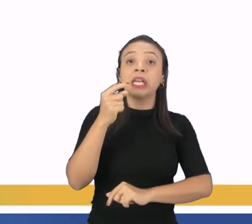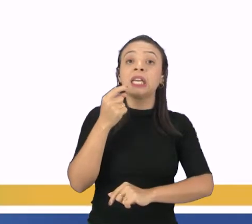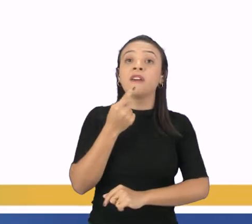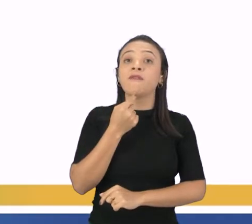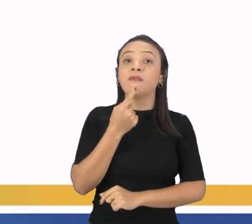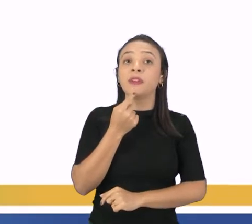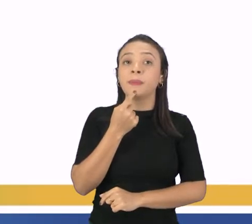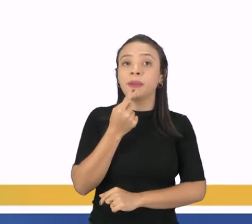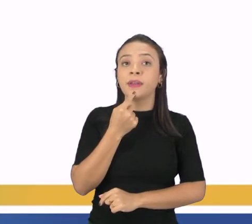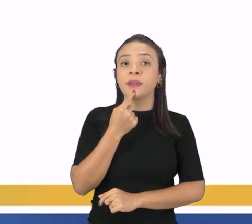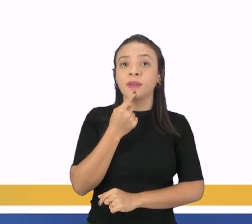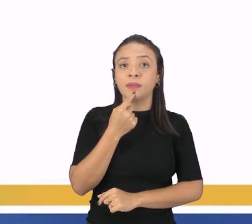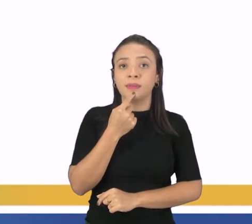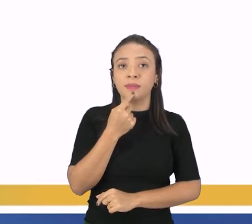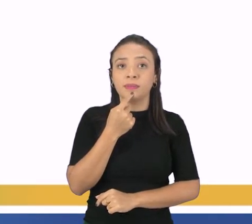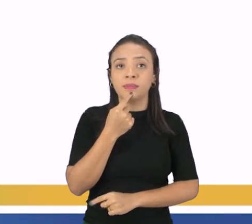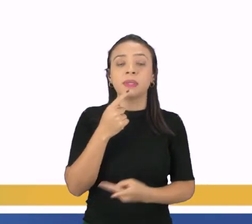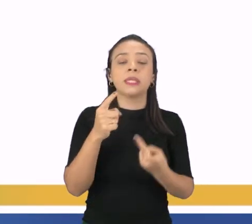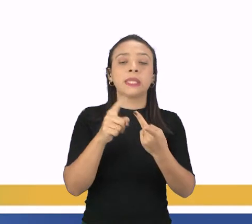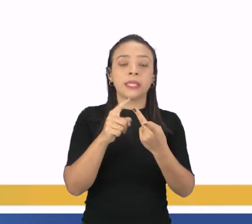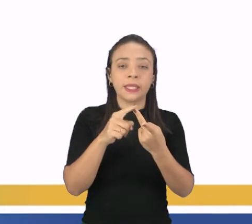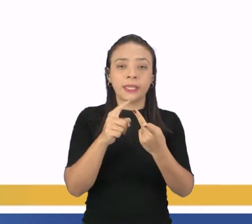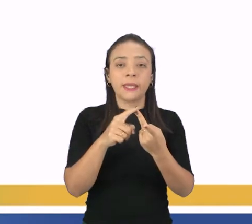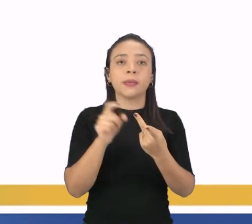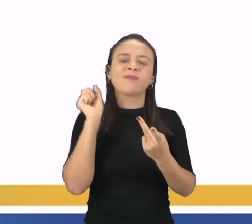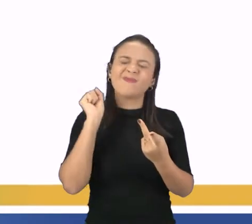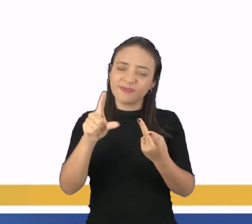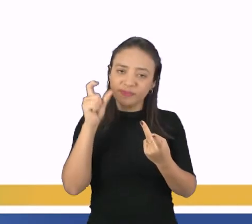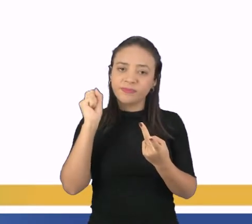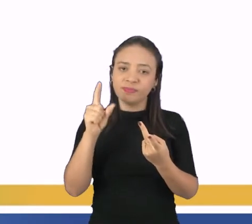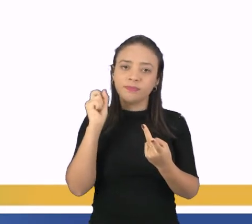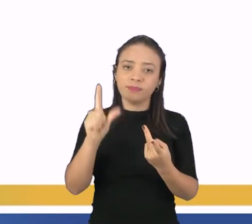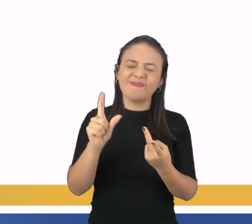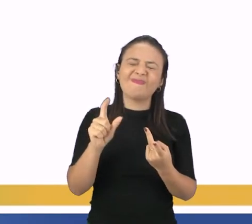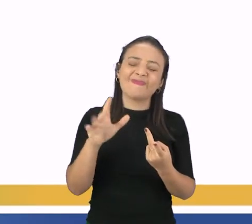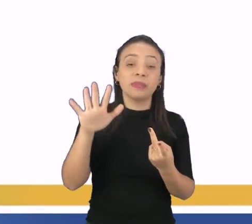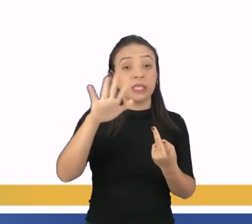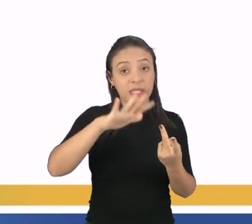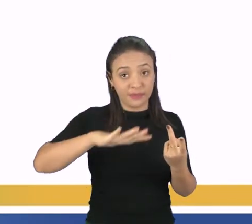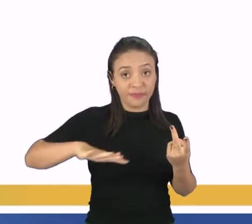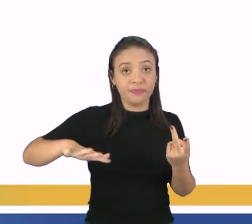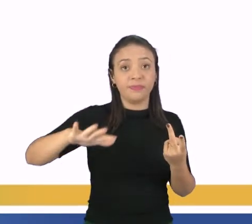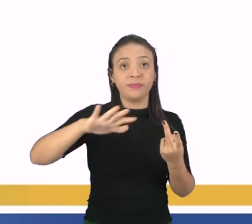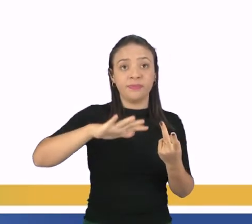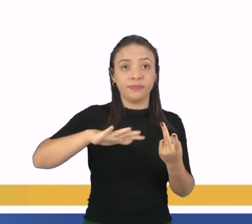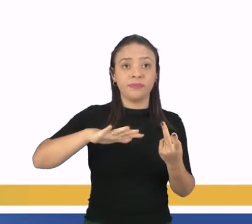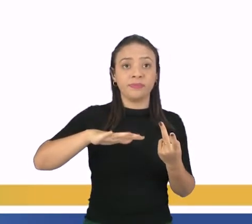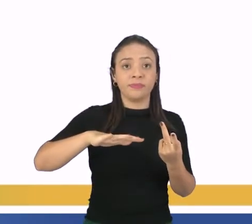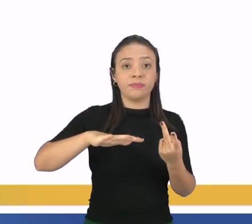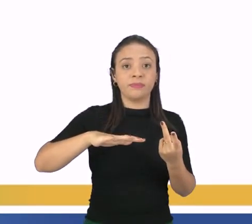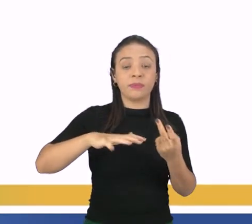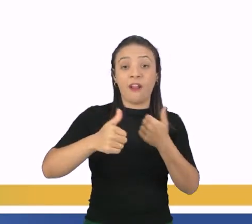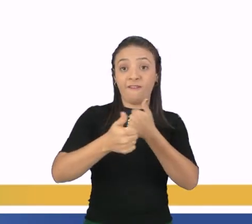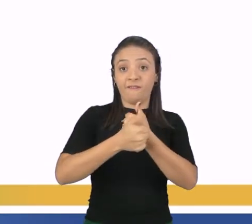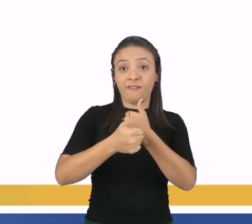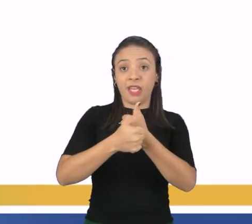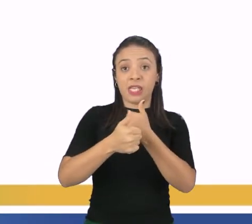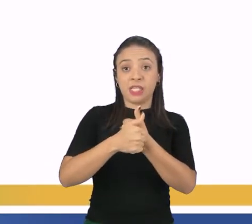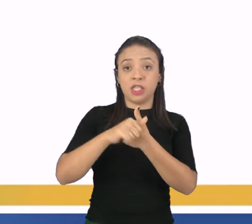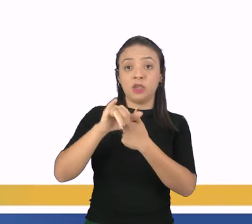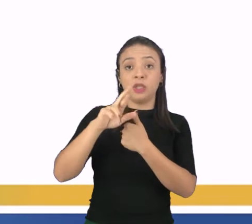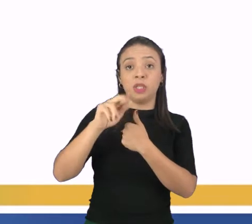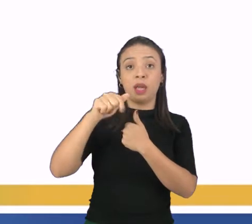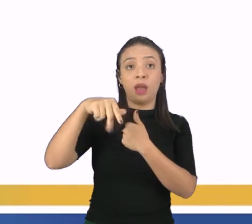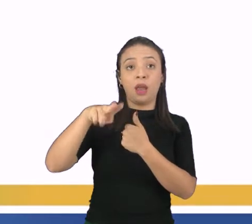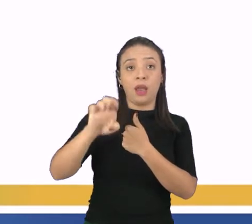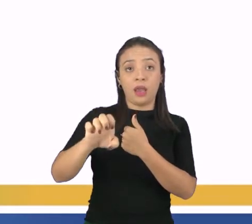a parte do Golfo do Péssico, em azul, as águas do Golfo Péssico. Então, essa área aí, no vizinho Iraque de Verde, fez uma